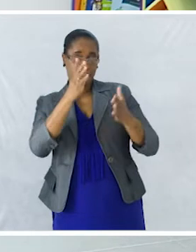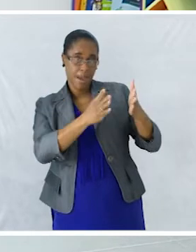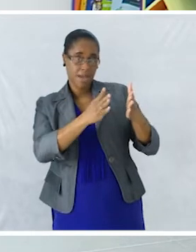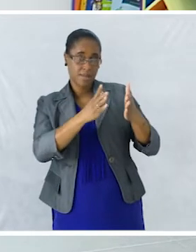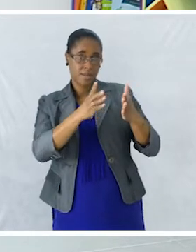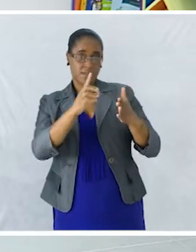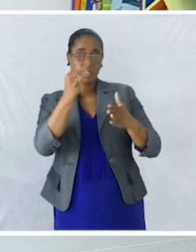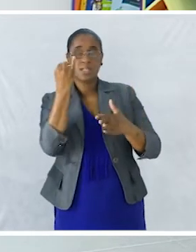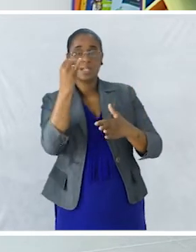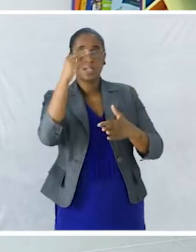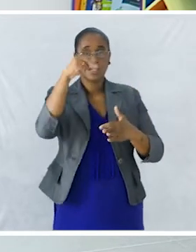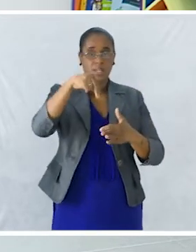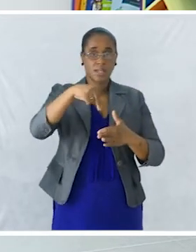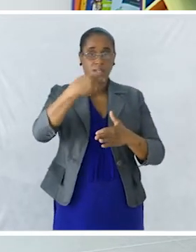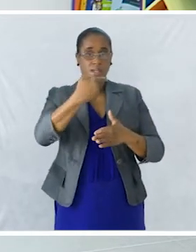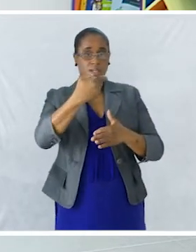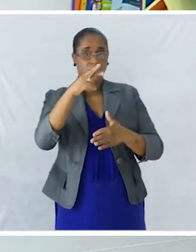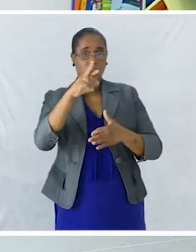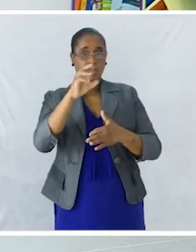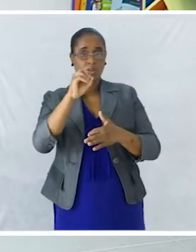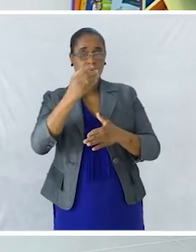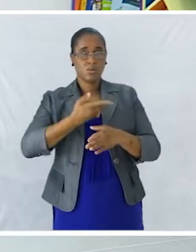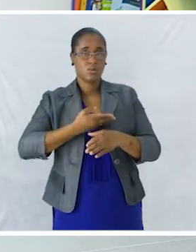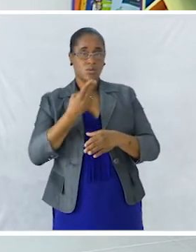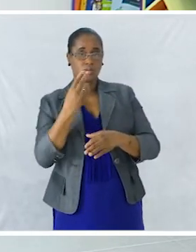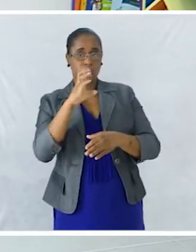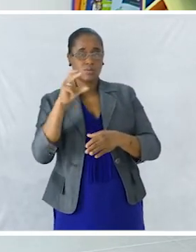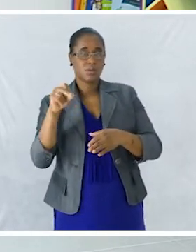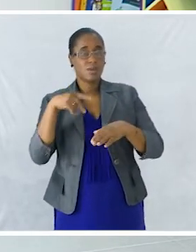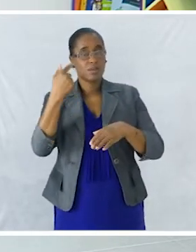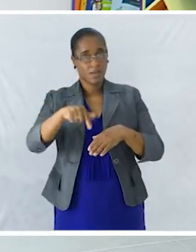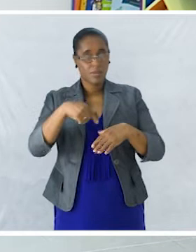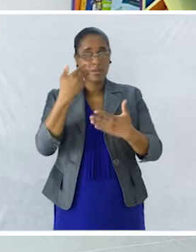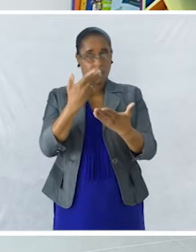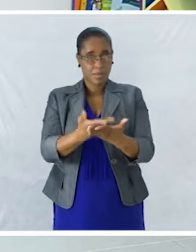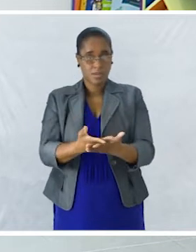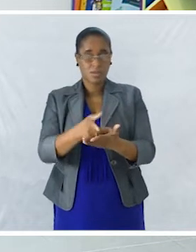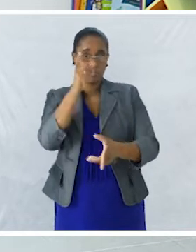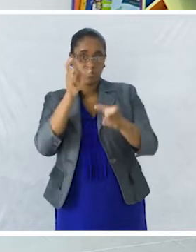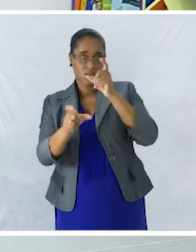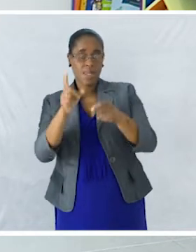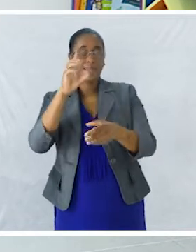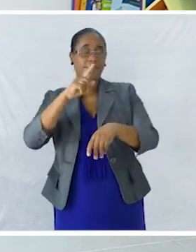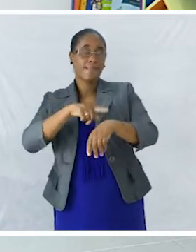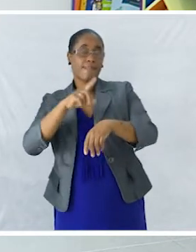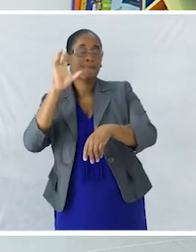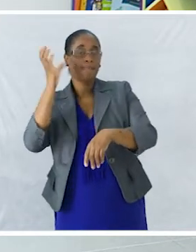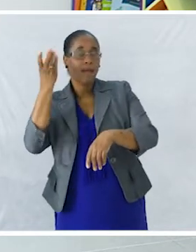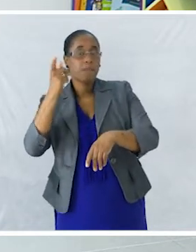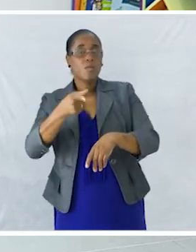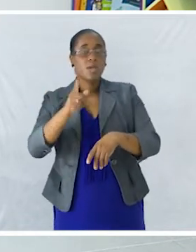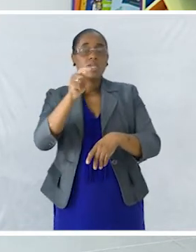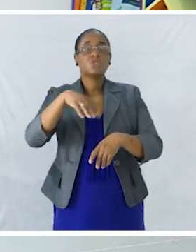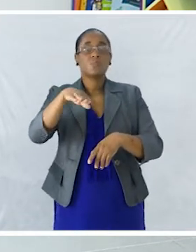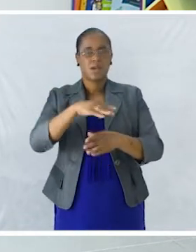Deve ter Apresentação Das personagens Do tempo E do espaço Vamos ver Onde é que nós